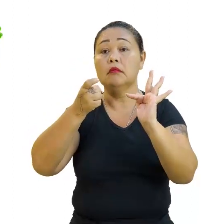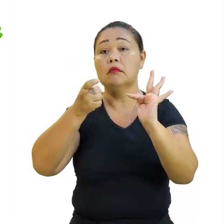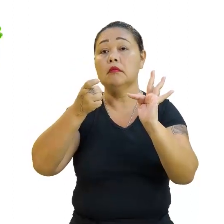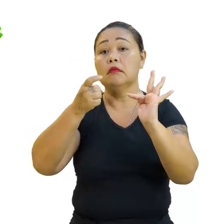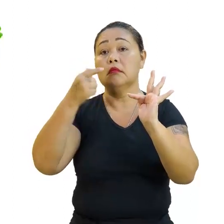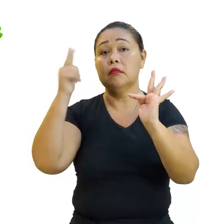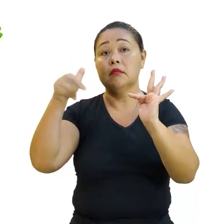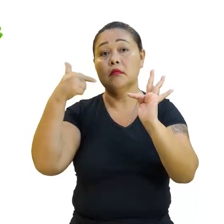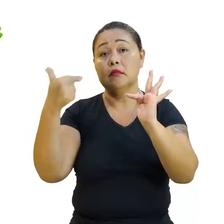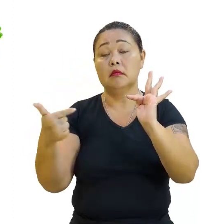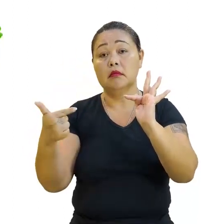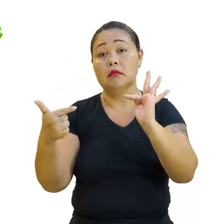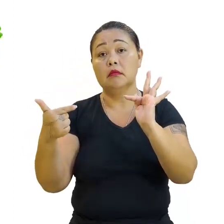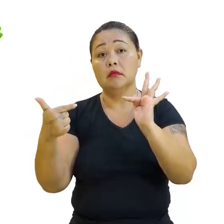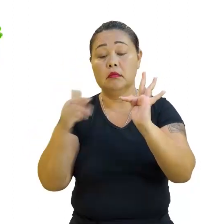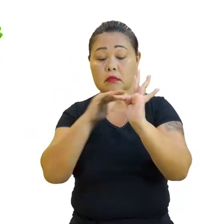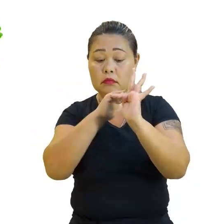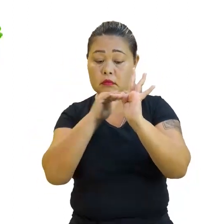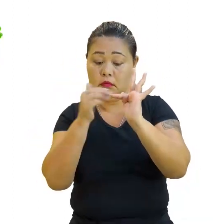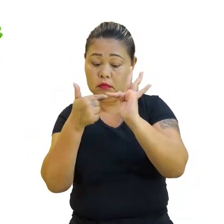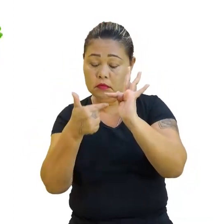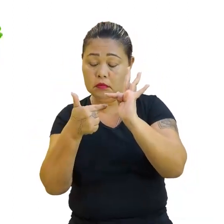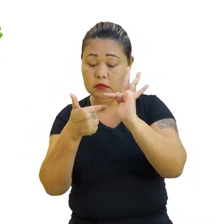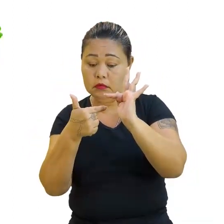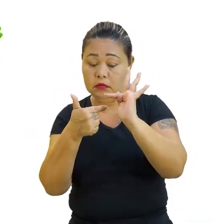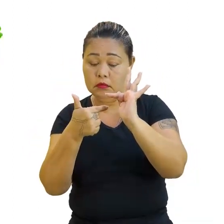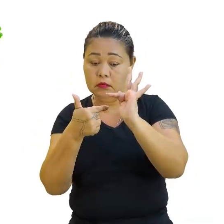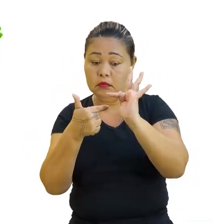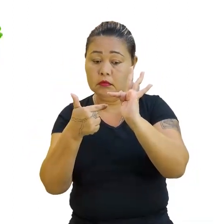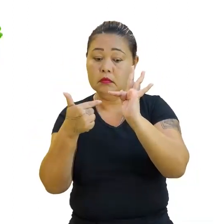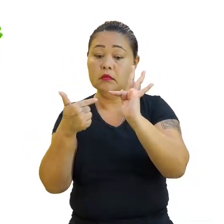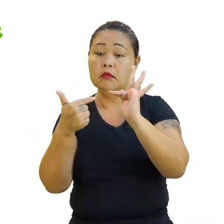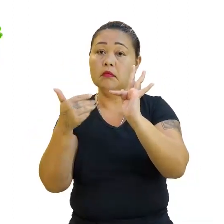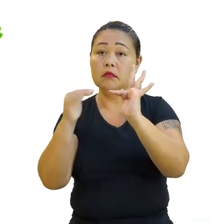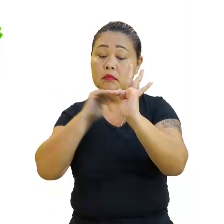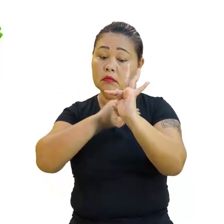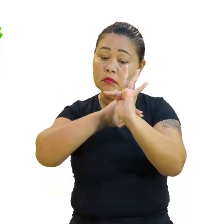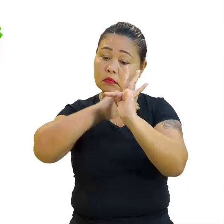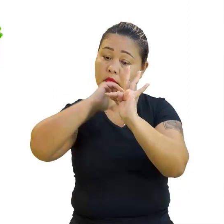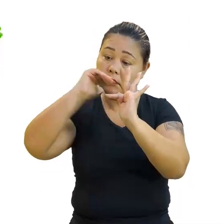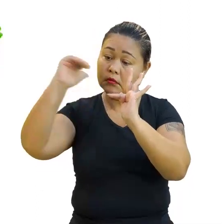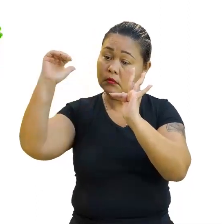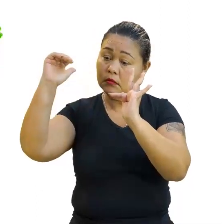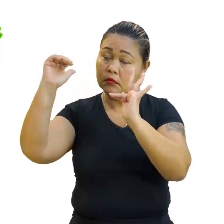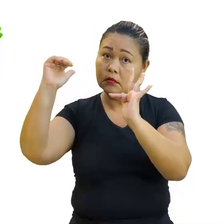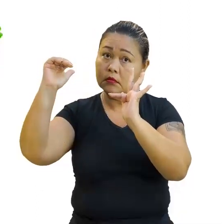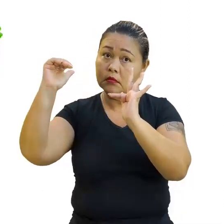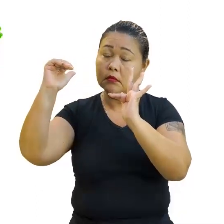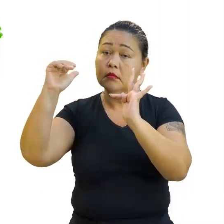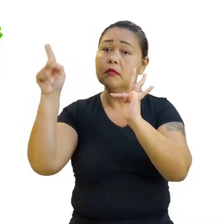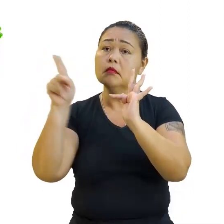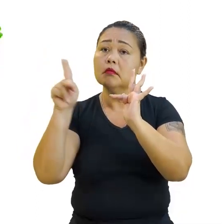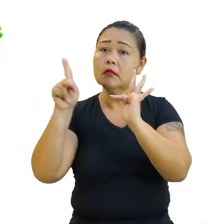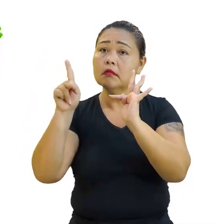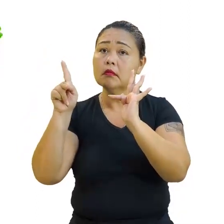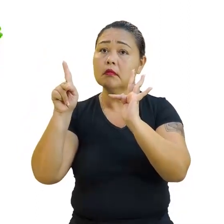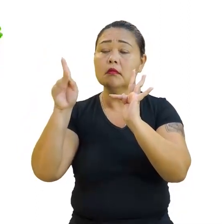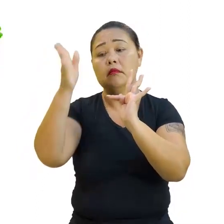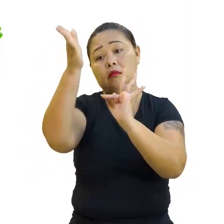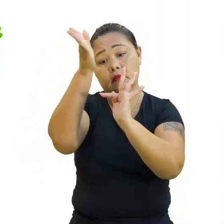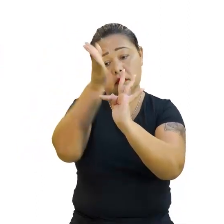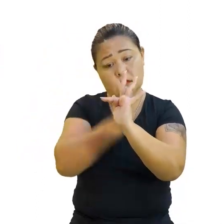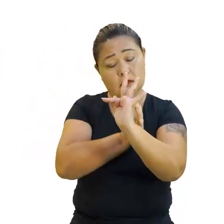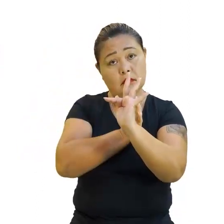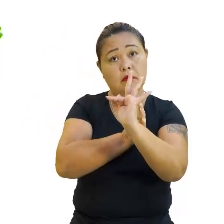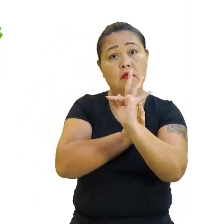Se você sabe que é crescente, você vai traçar uma reta, assim, crescendo. Mas, professor, ela não pode estar vindo de cima para baixo?